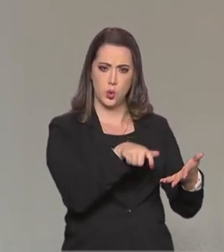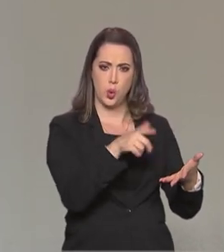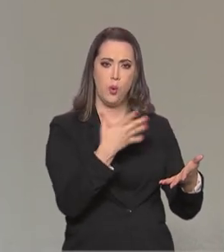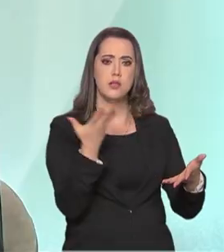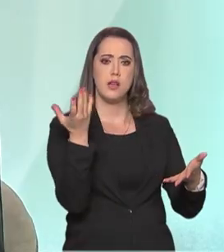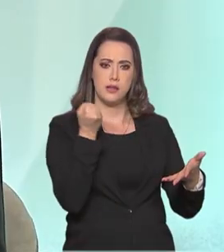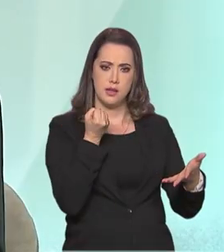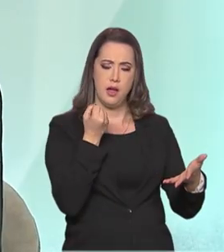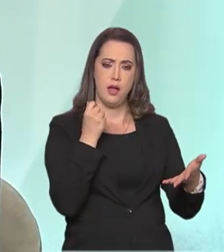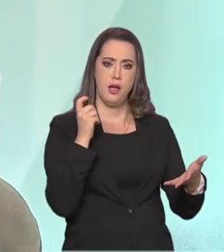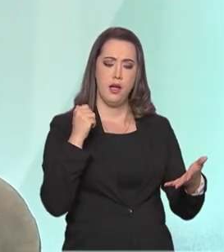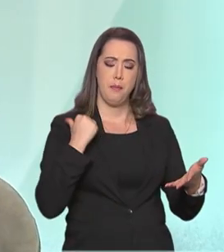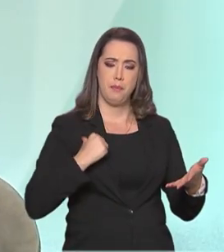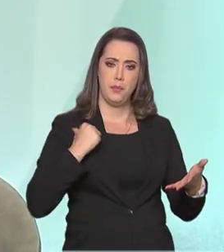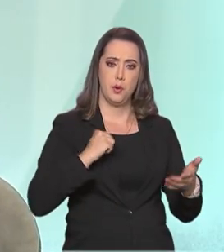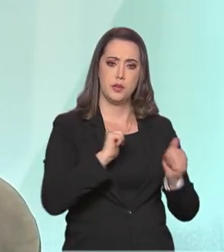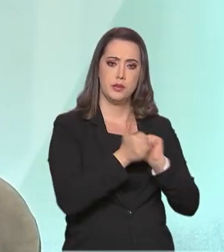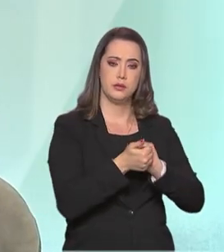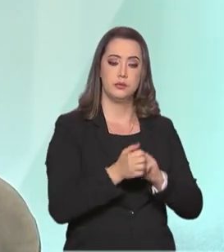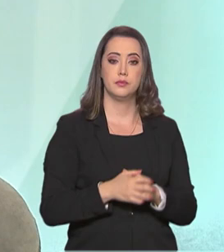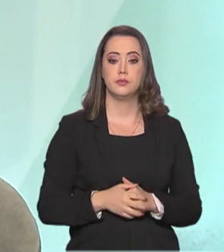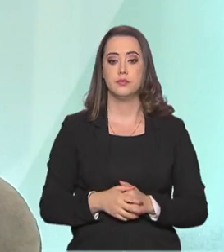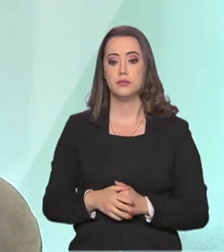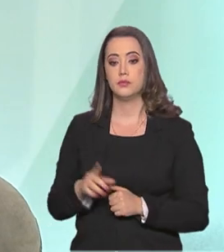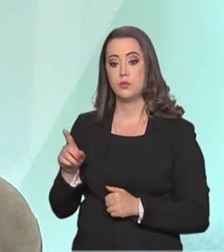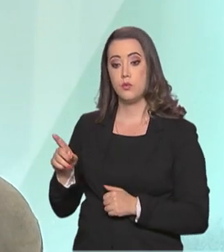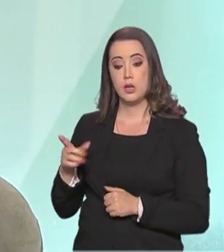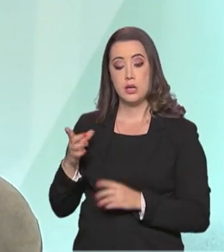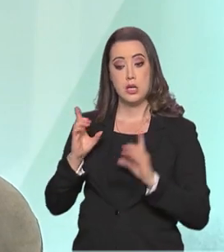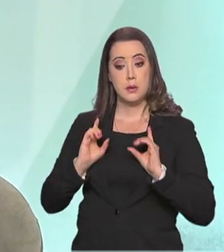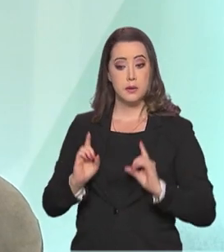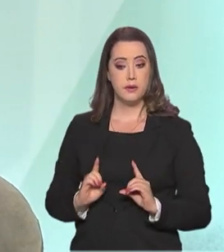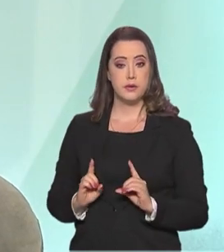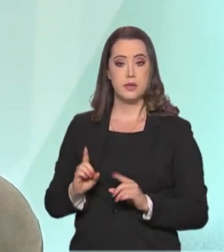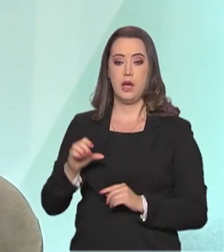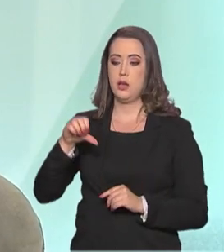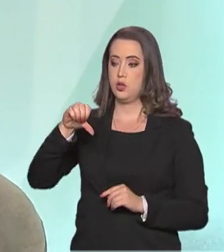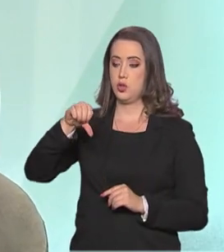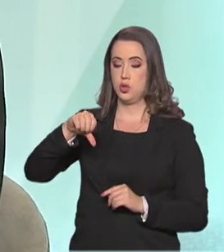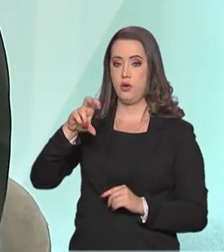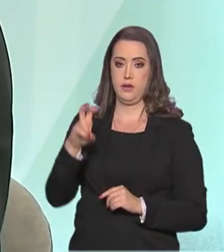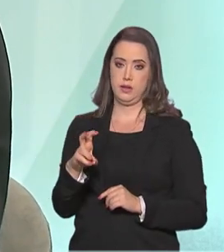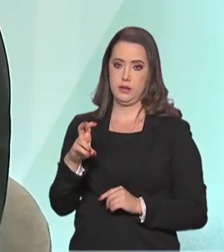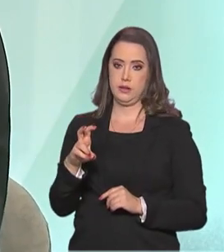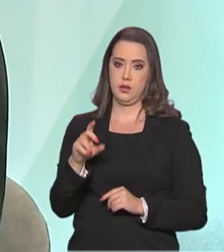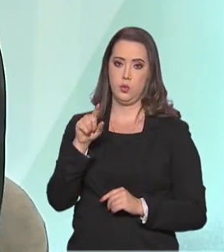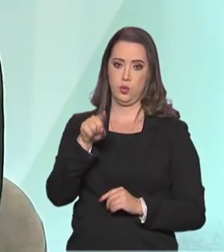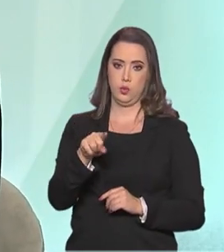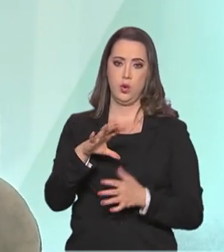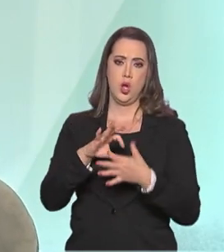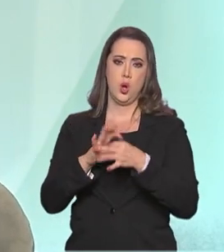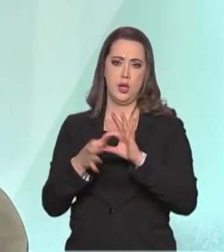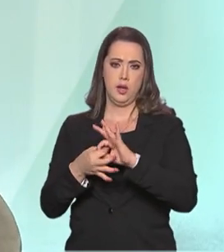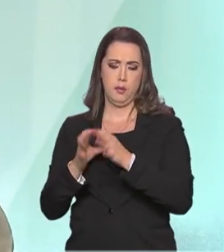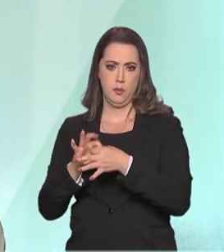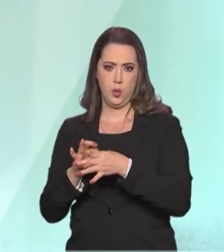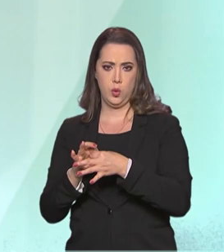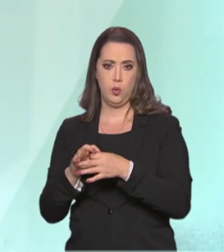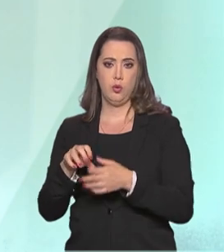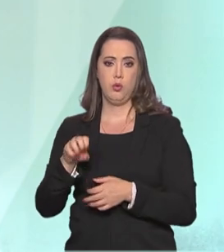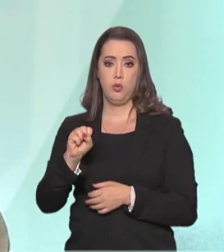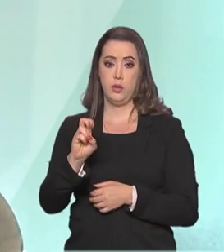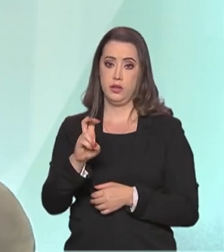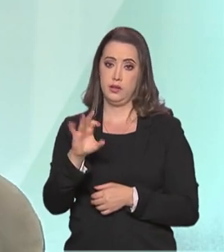para as Olimpíadas? É, no universo paralímpico, 95% dos atletas bolsistas e no universo olímpico, 85